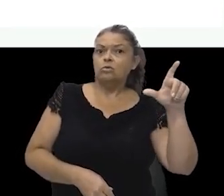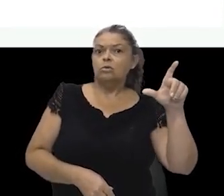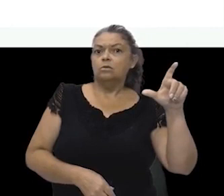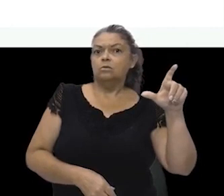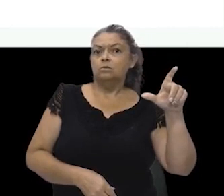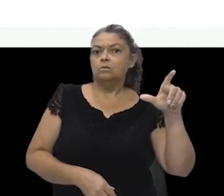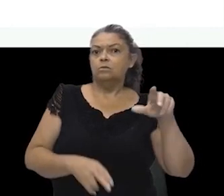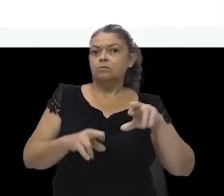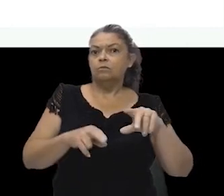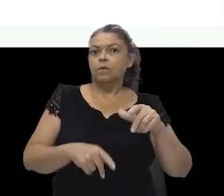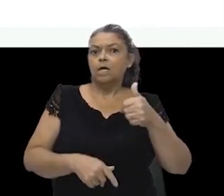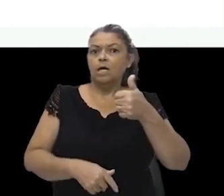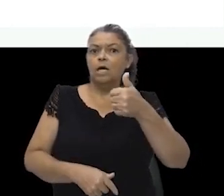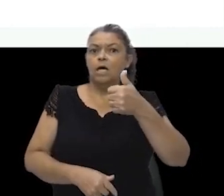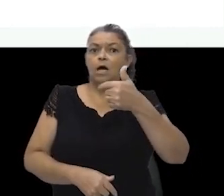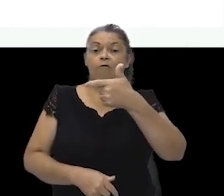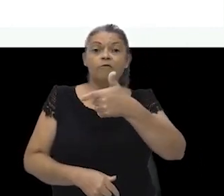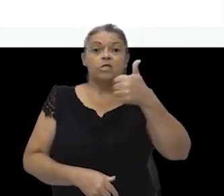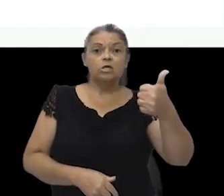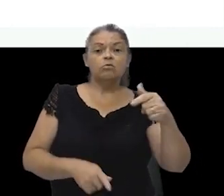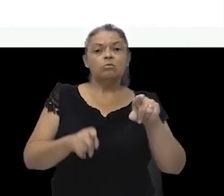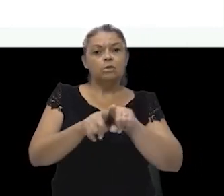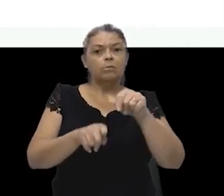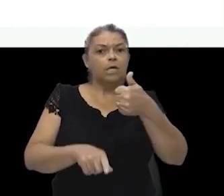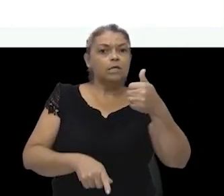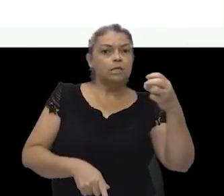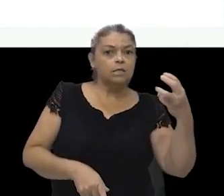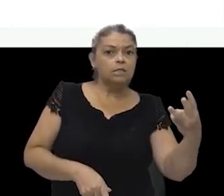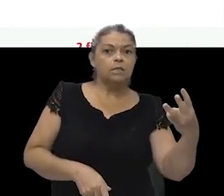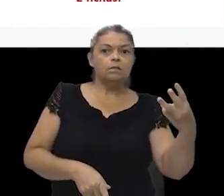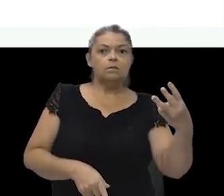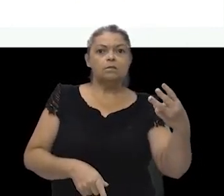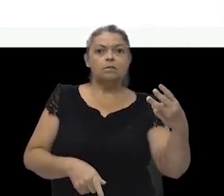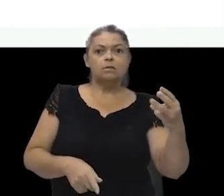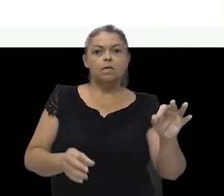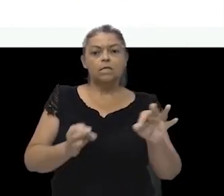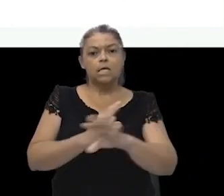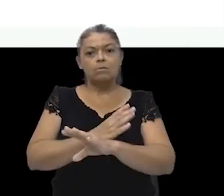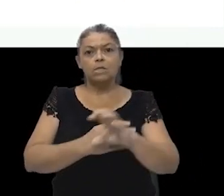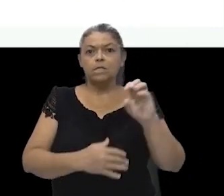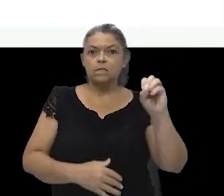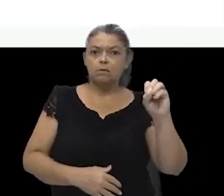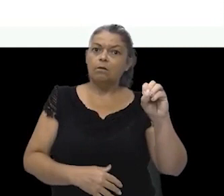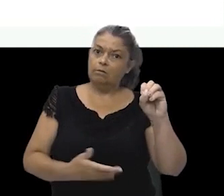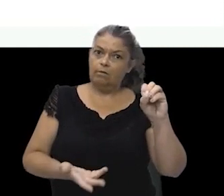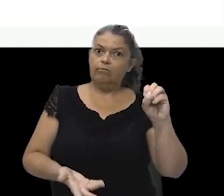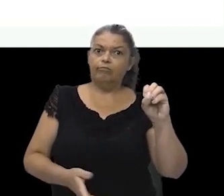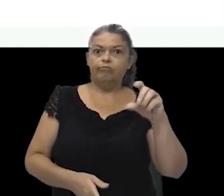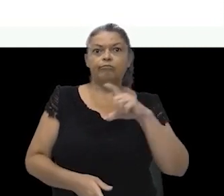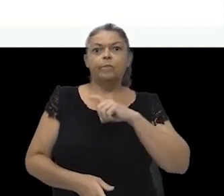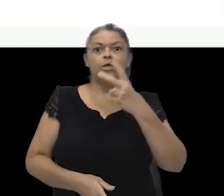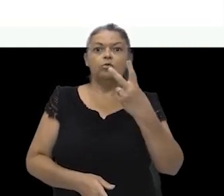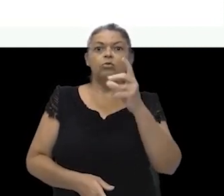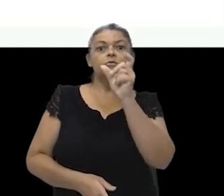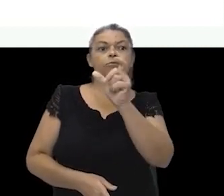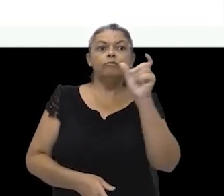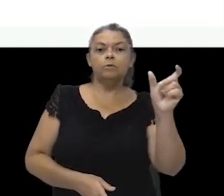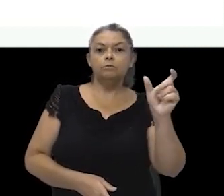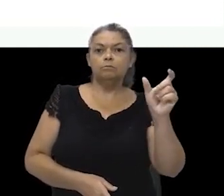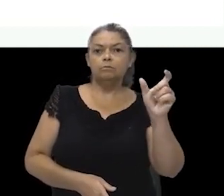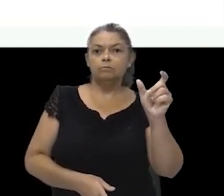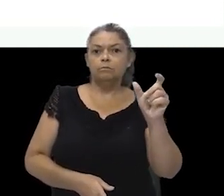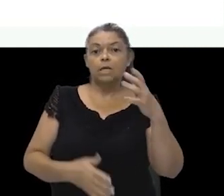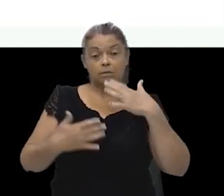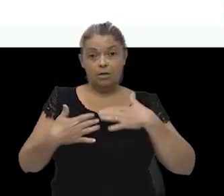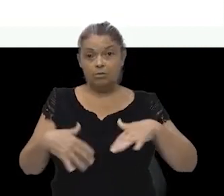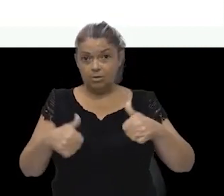e 13. Elas nem terminam em 0 nem em 5. Então, duas fichas. Até aí tranquilo,